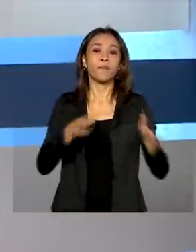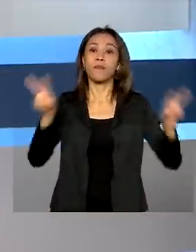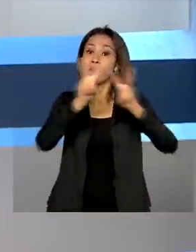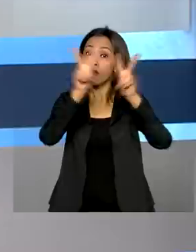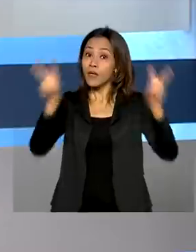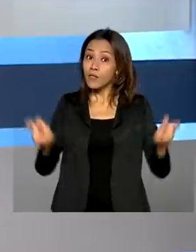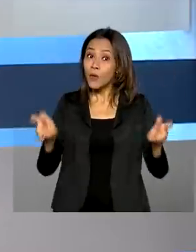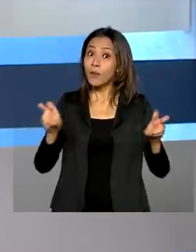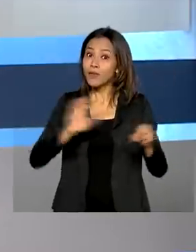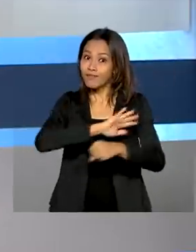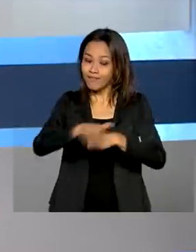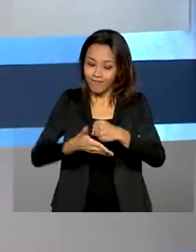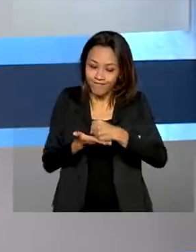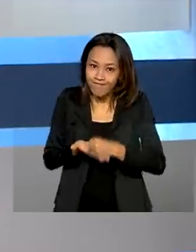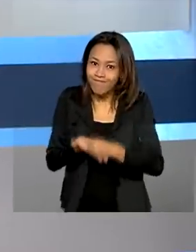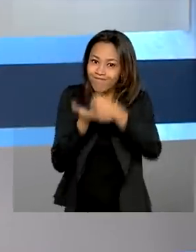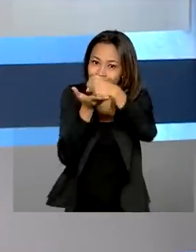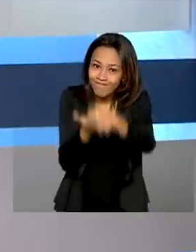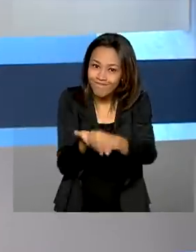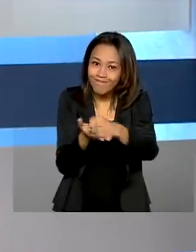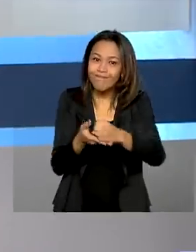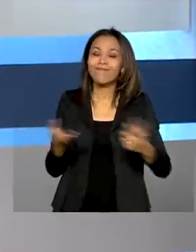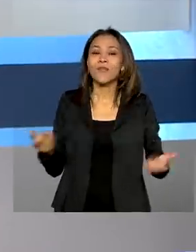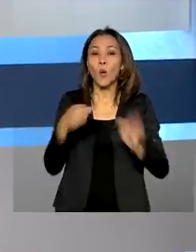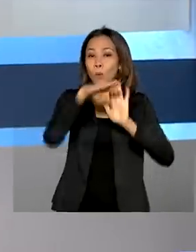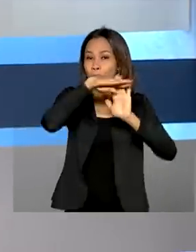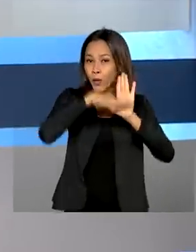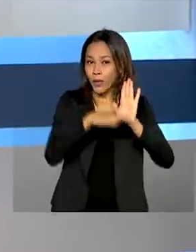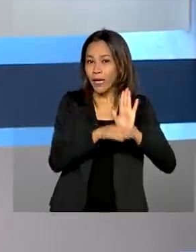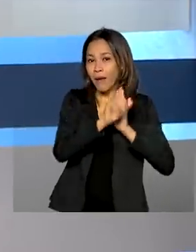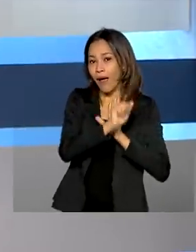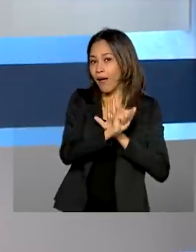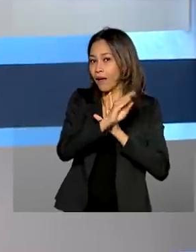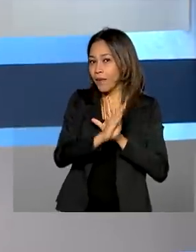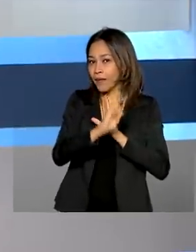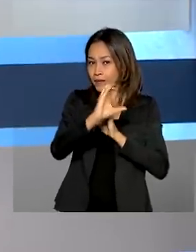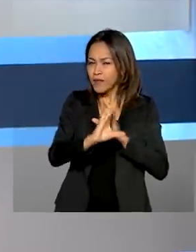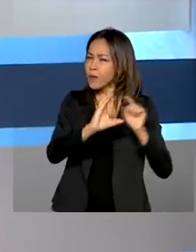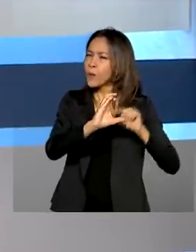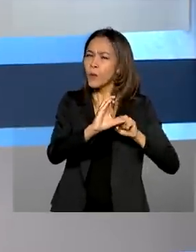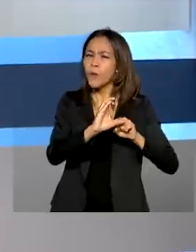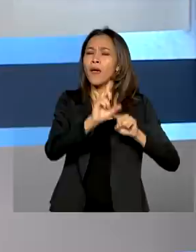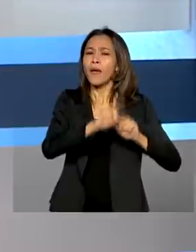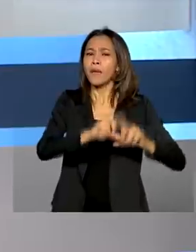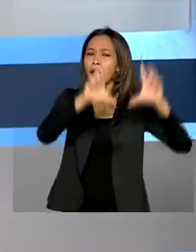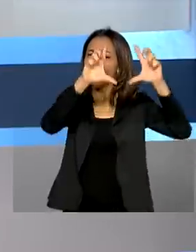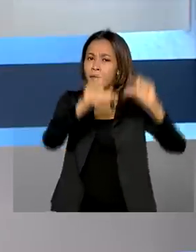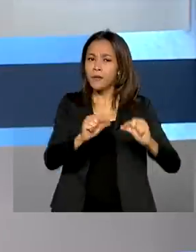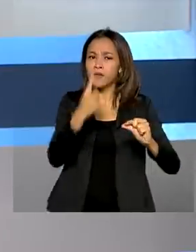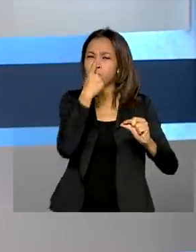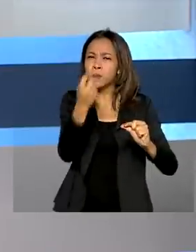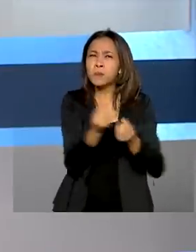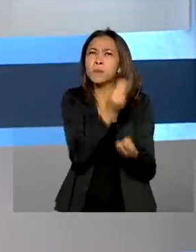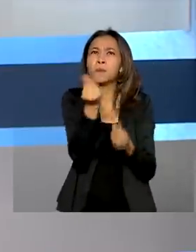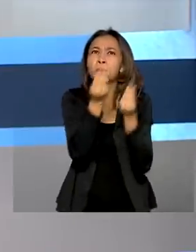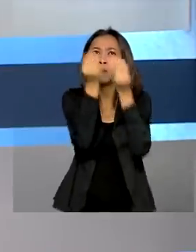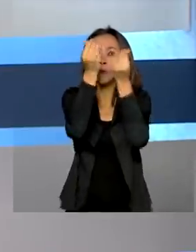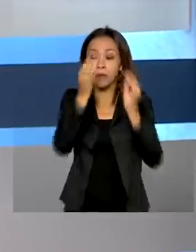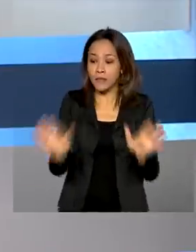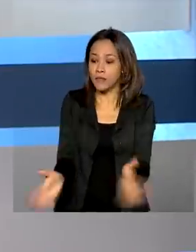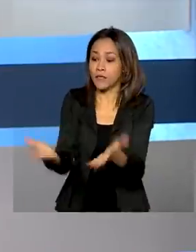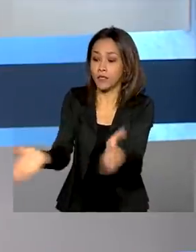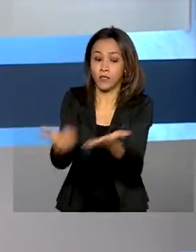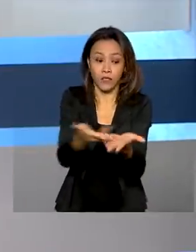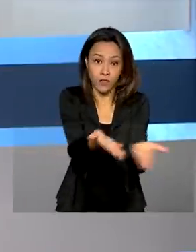de produção sustentável? O programa ABC, da agricultura de baixa emissão de carbono, incentiva os produtores em projetos de